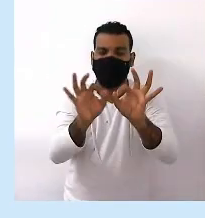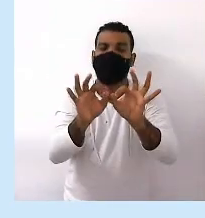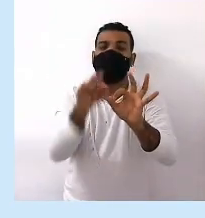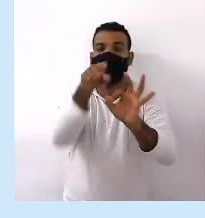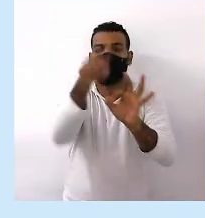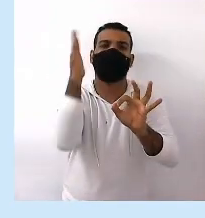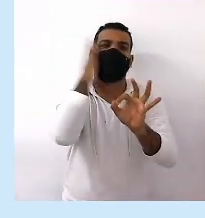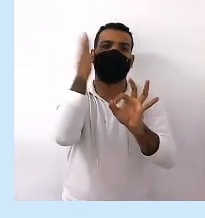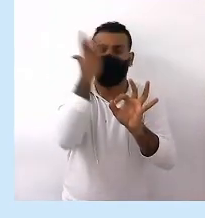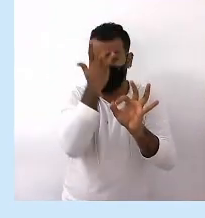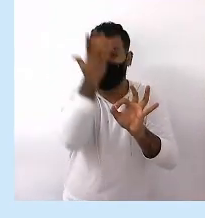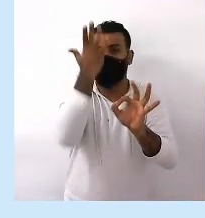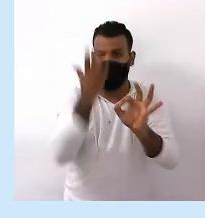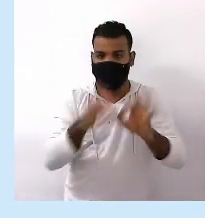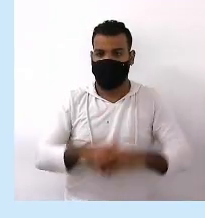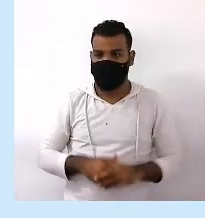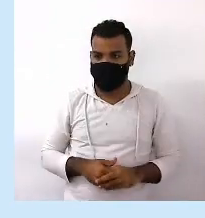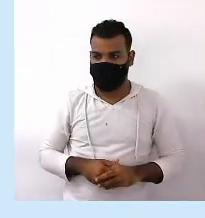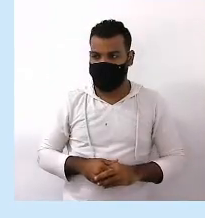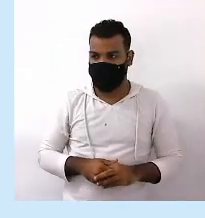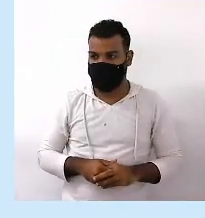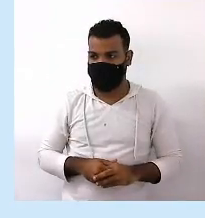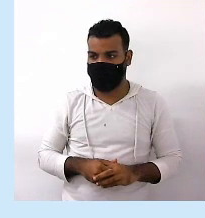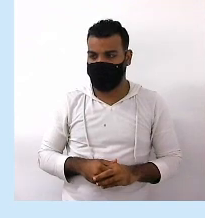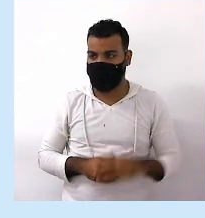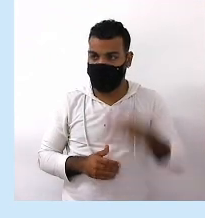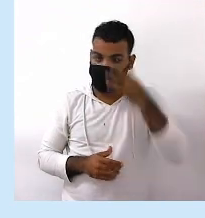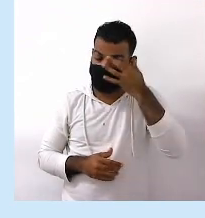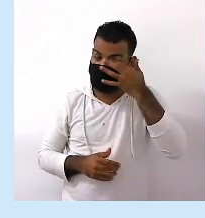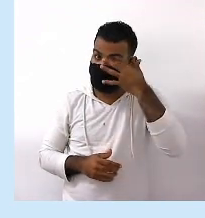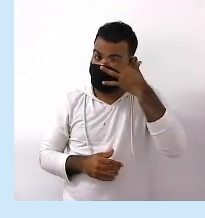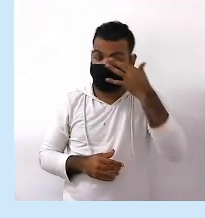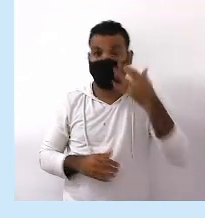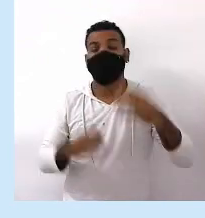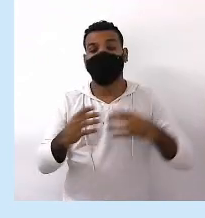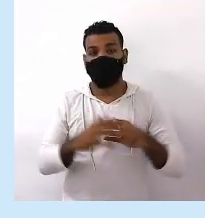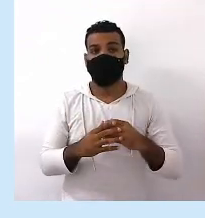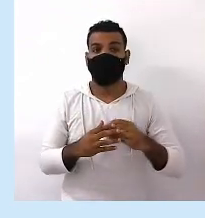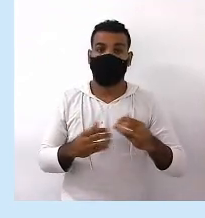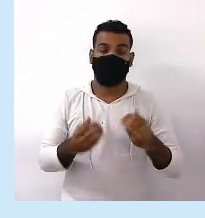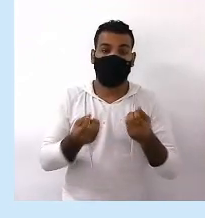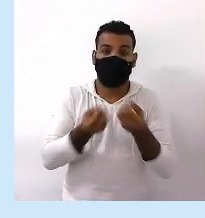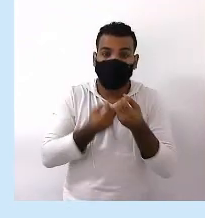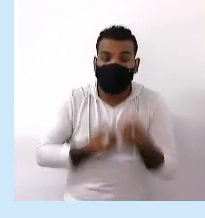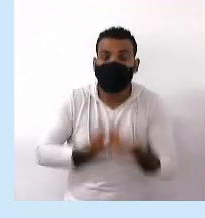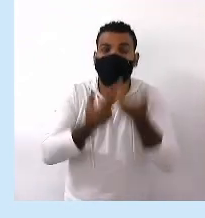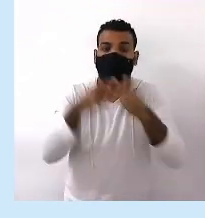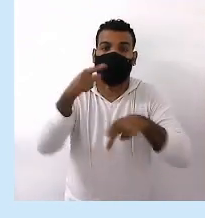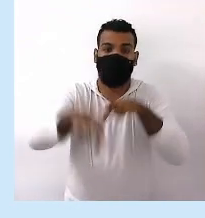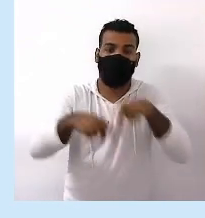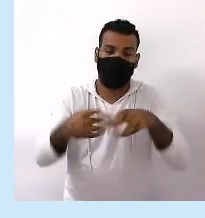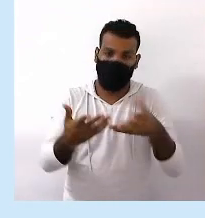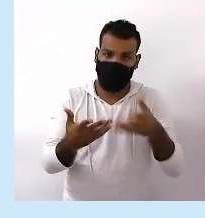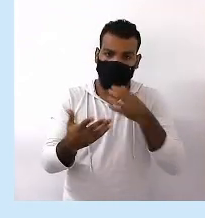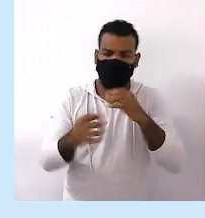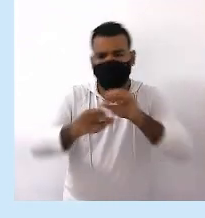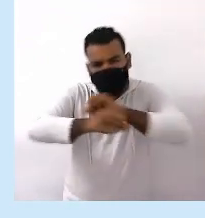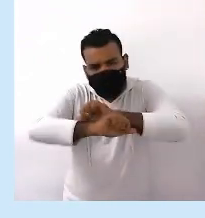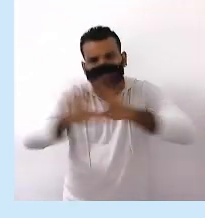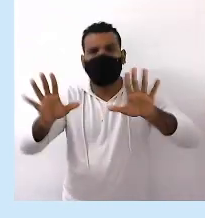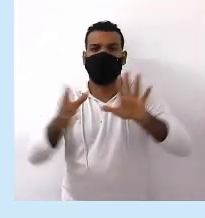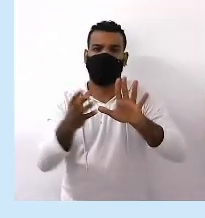Facilmente Sem muito arrudeio Sabe? Sem aquela expressão popular Sem encher linguiça Muito claro